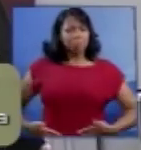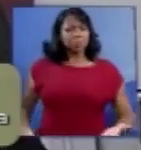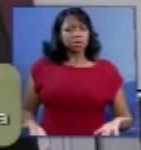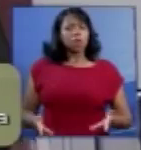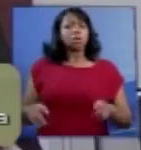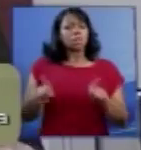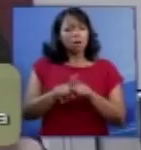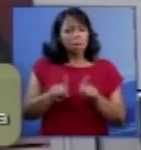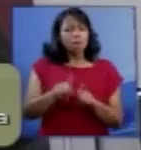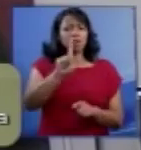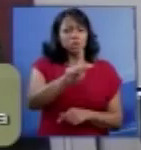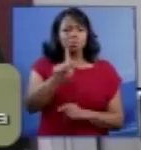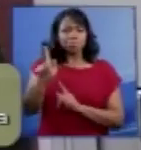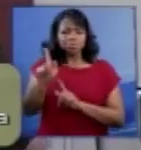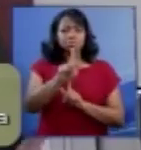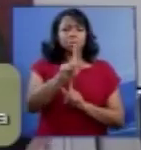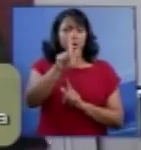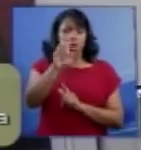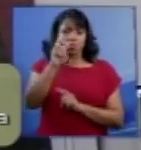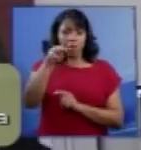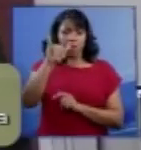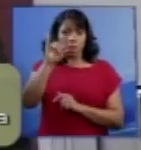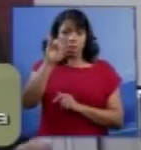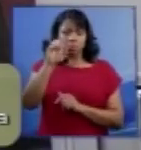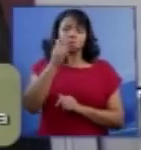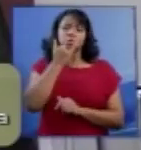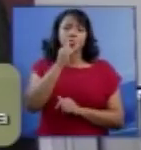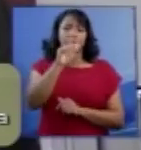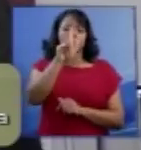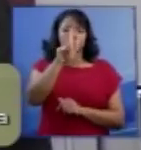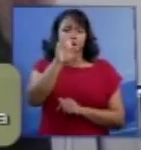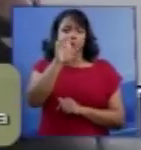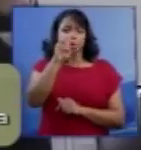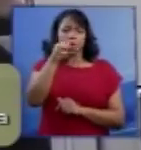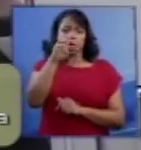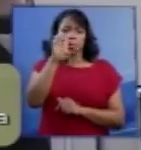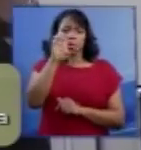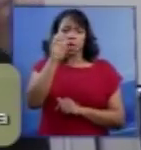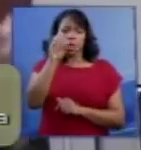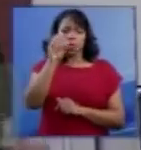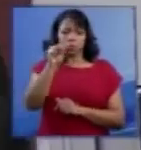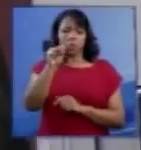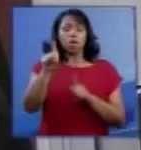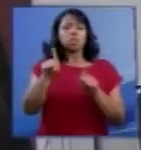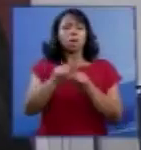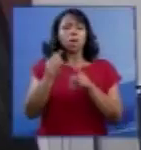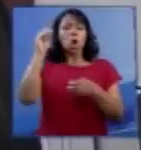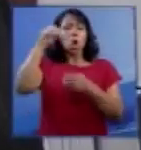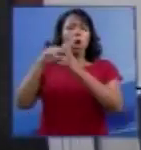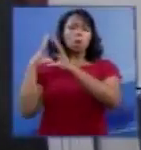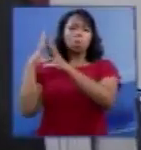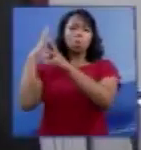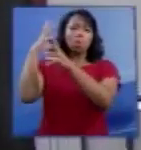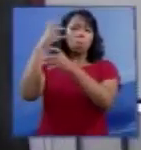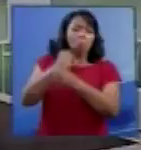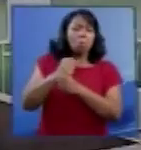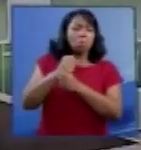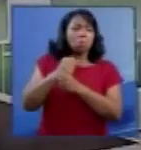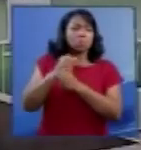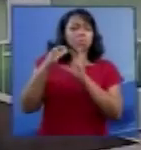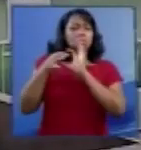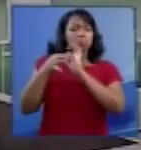gêmeos, e essa questão, enfim, se coloca dentro desse contexto. Então, eu pediria que...